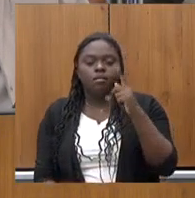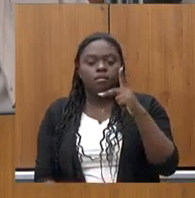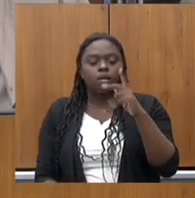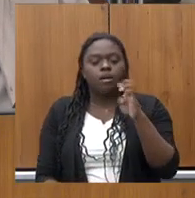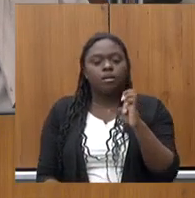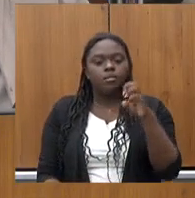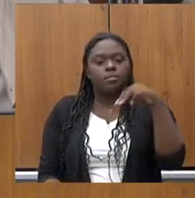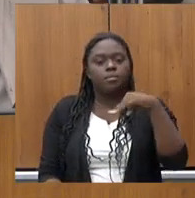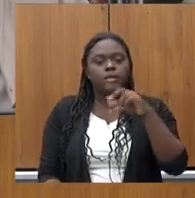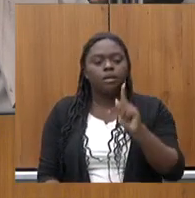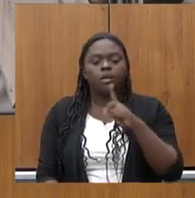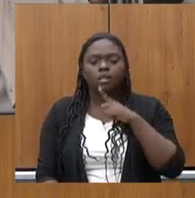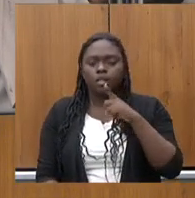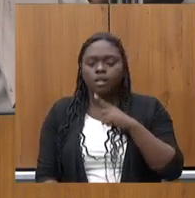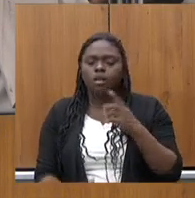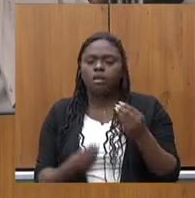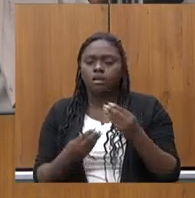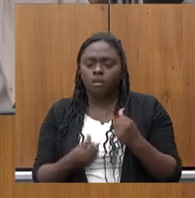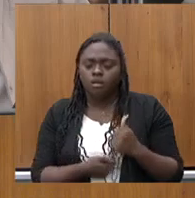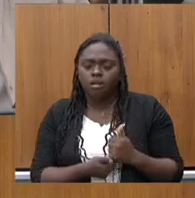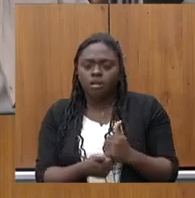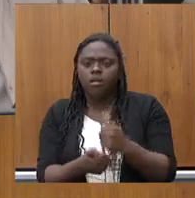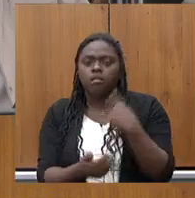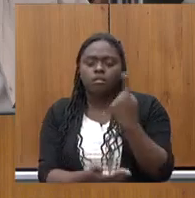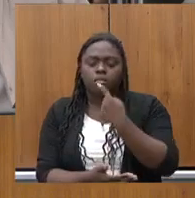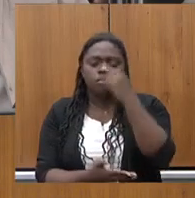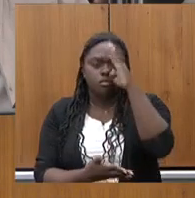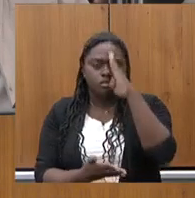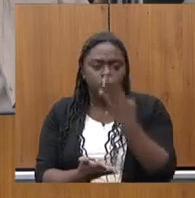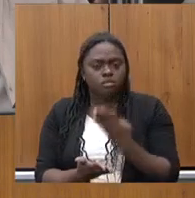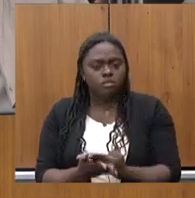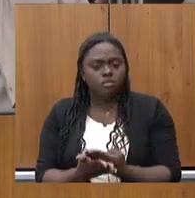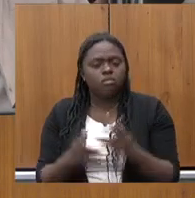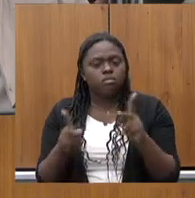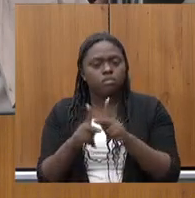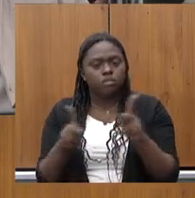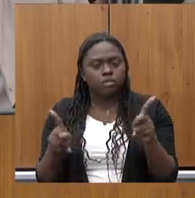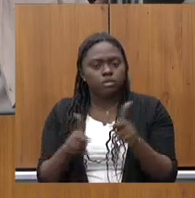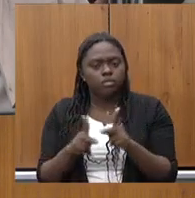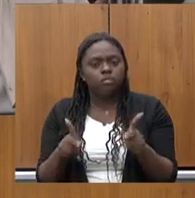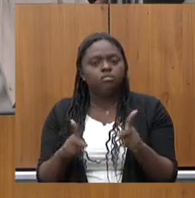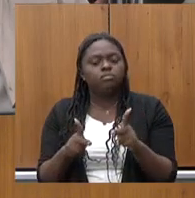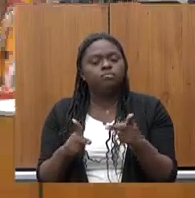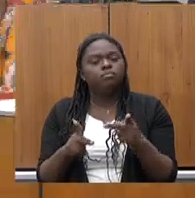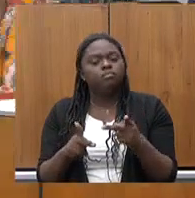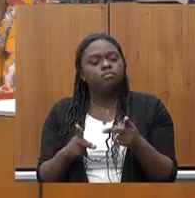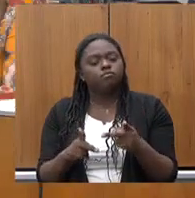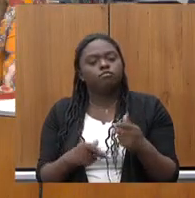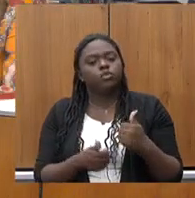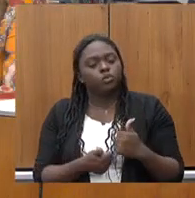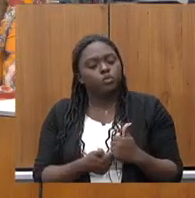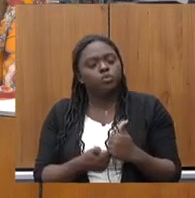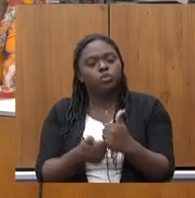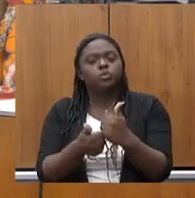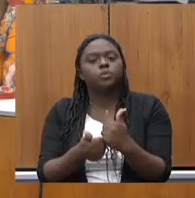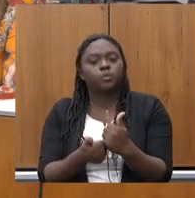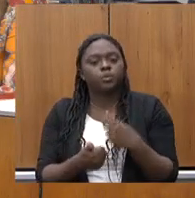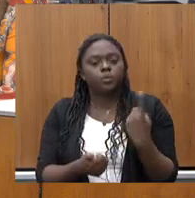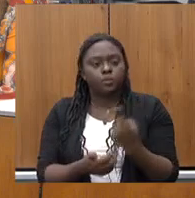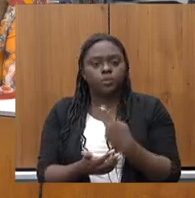muito a contribuir a gente acredita muito nisso o professor Beirão tem sido um grande parceiro e a gente vai continuar